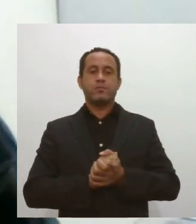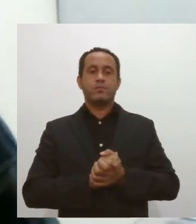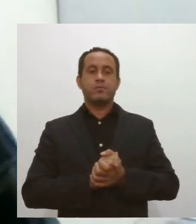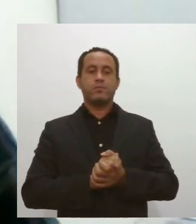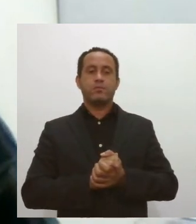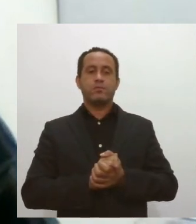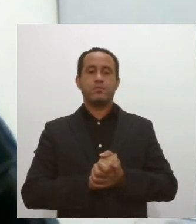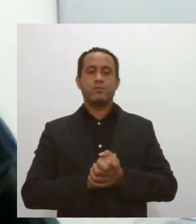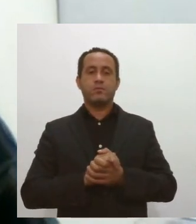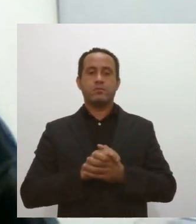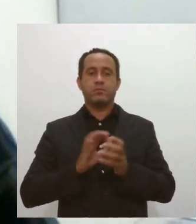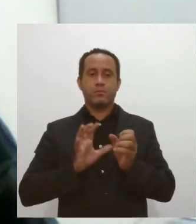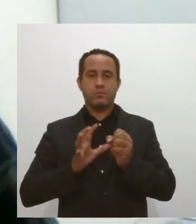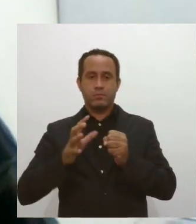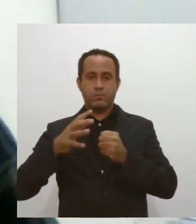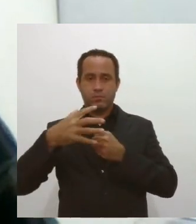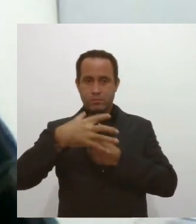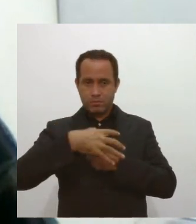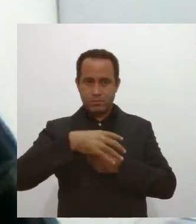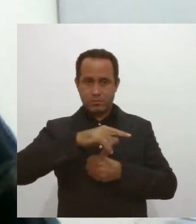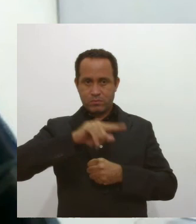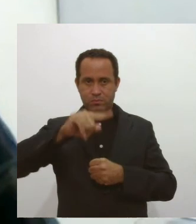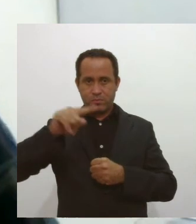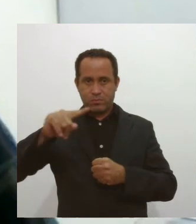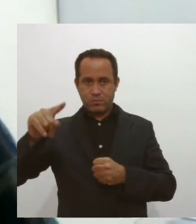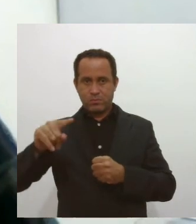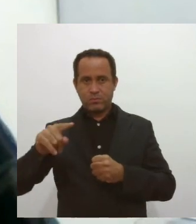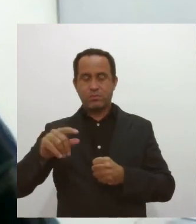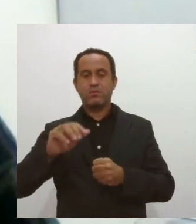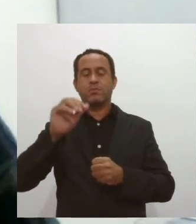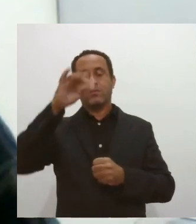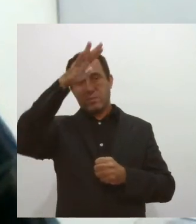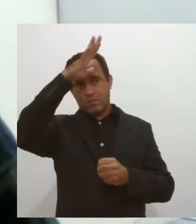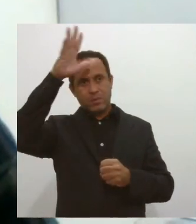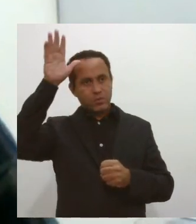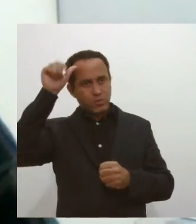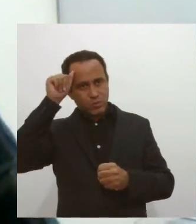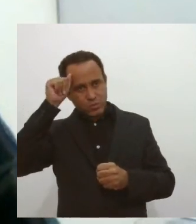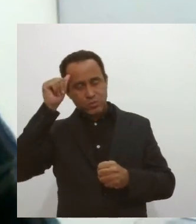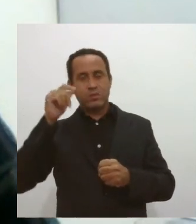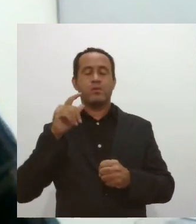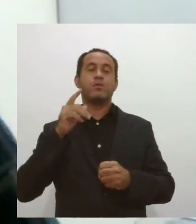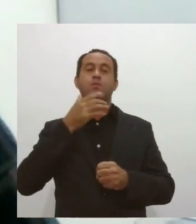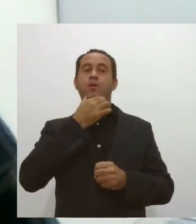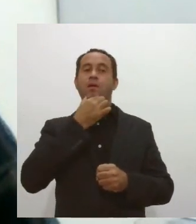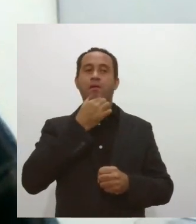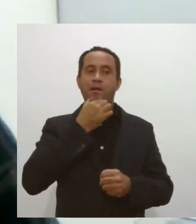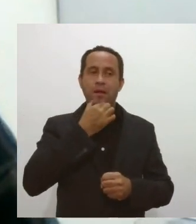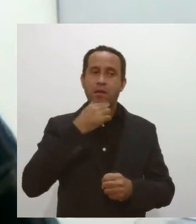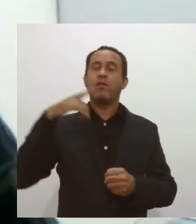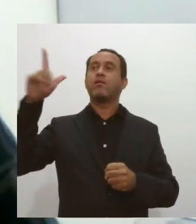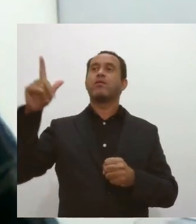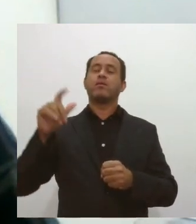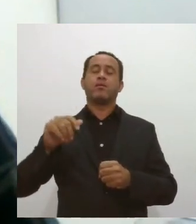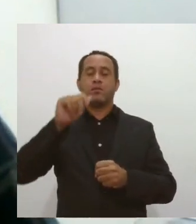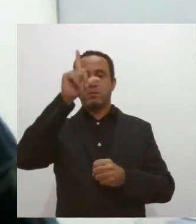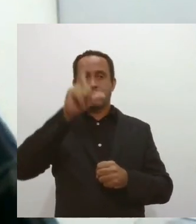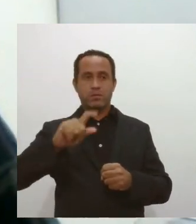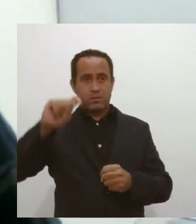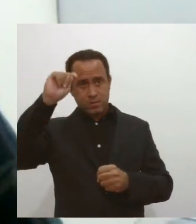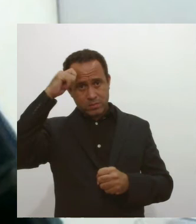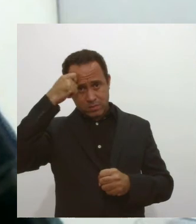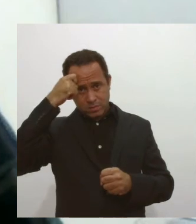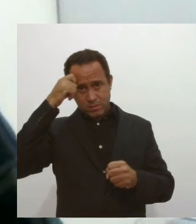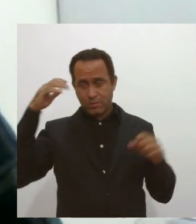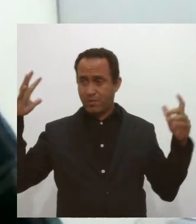linhagem, da variante amazônica, da variante inglesa, da variante sul-africana, porque elas têm um poder de